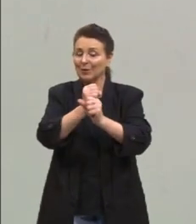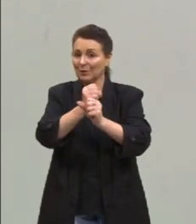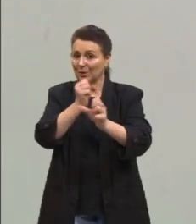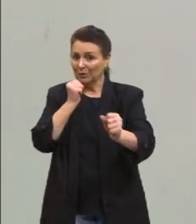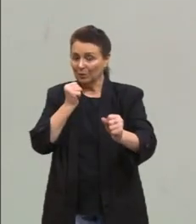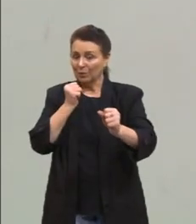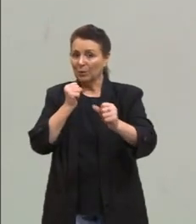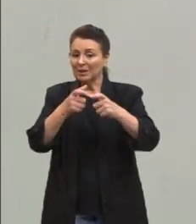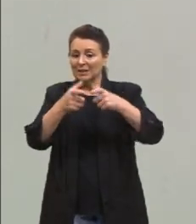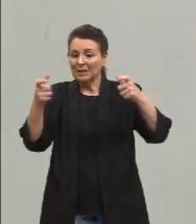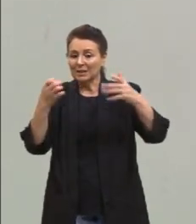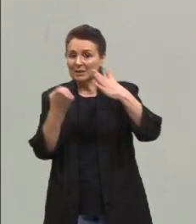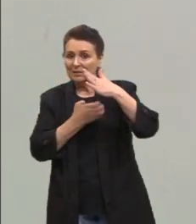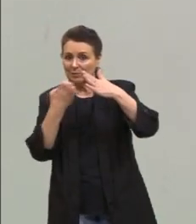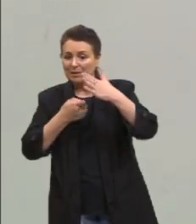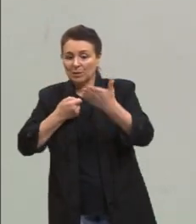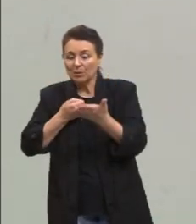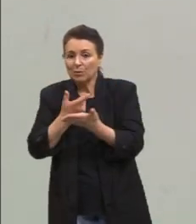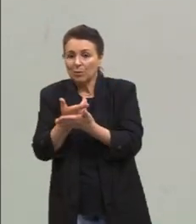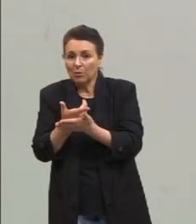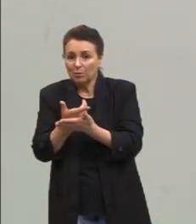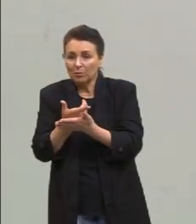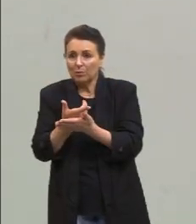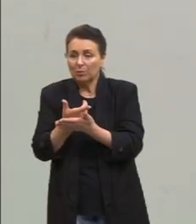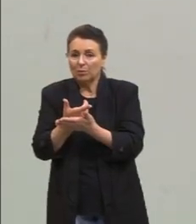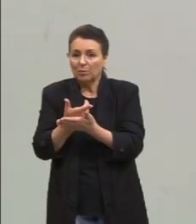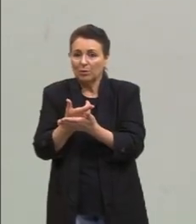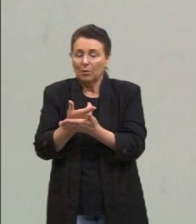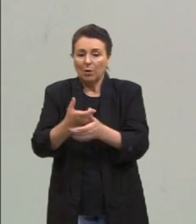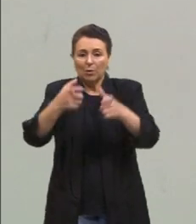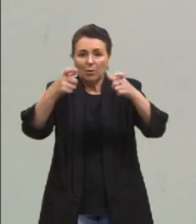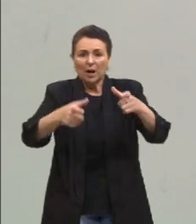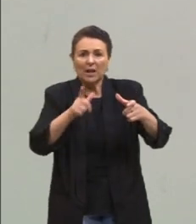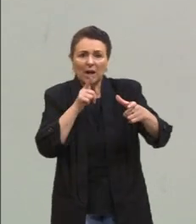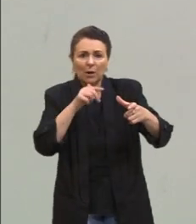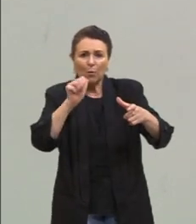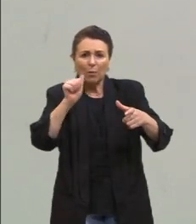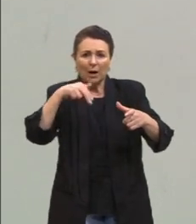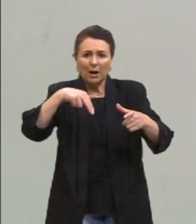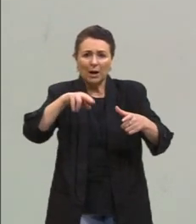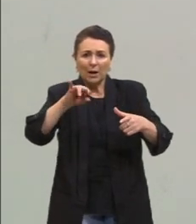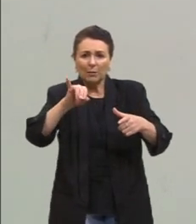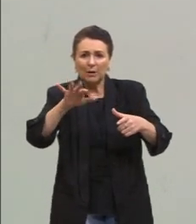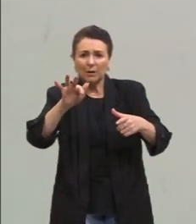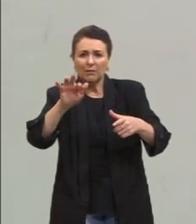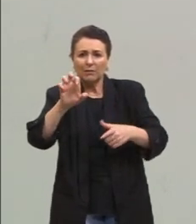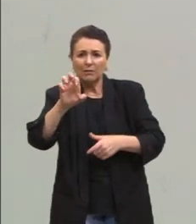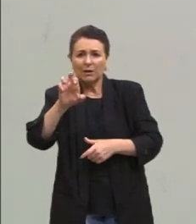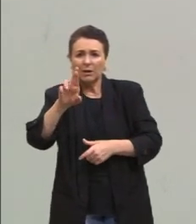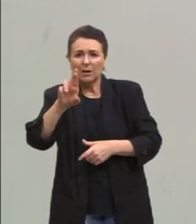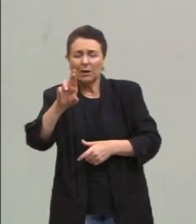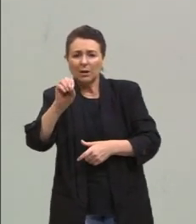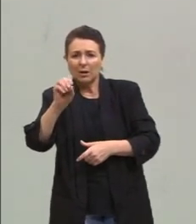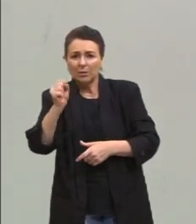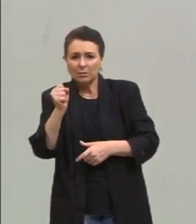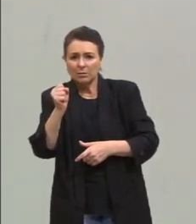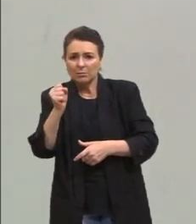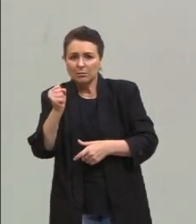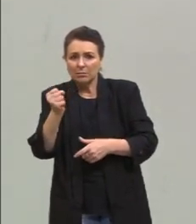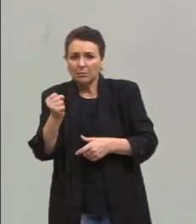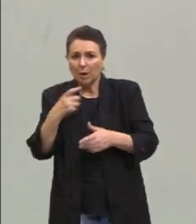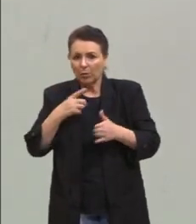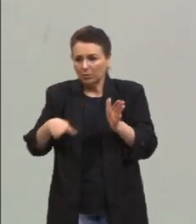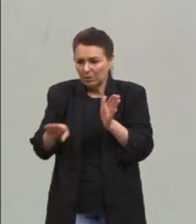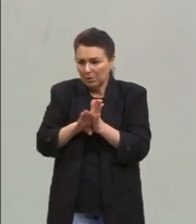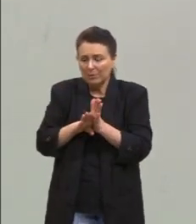empresas compram, por exemplo, aquíferos, isso pode nos causar uma restrição do acesso à água.